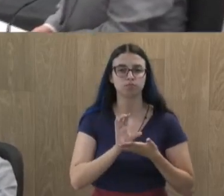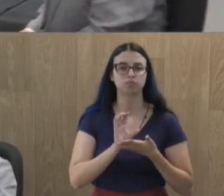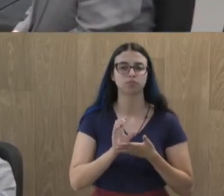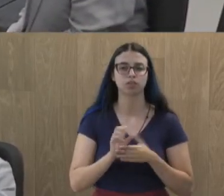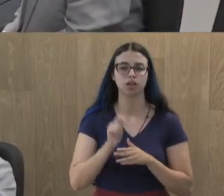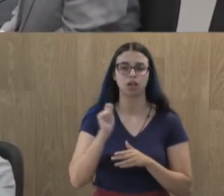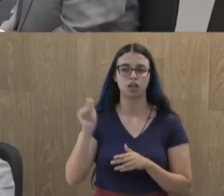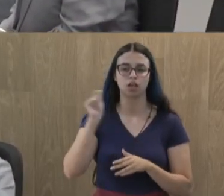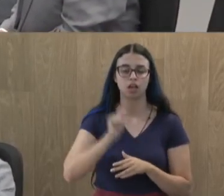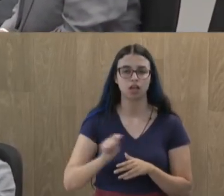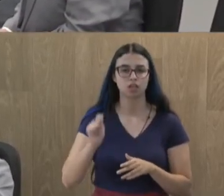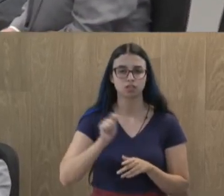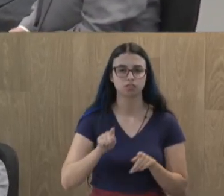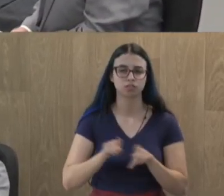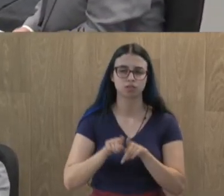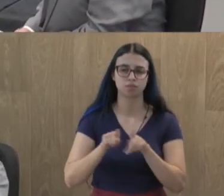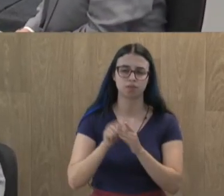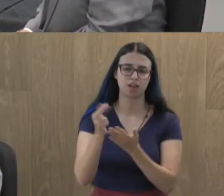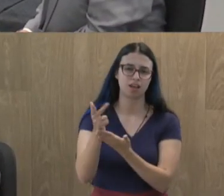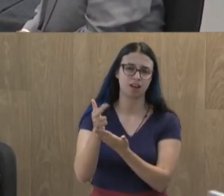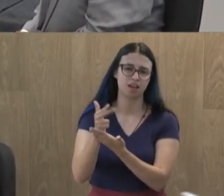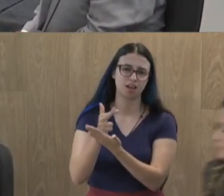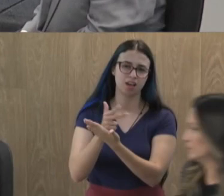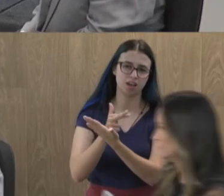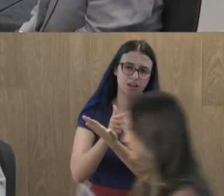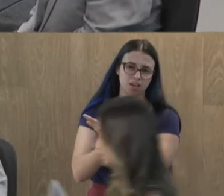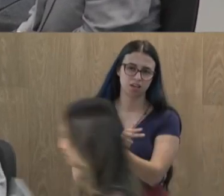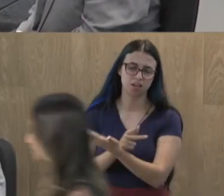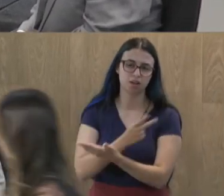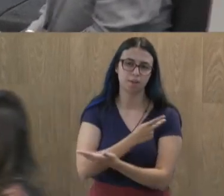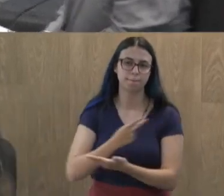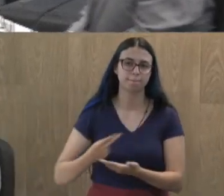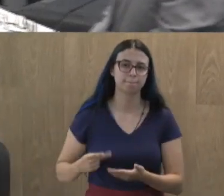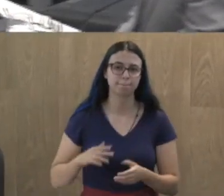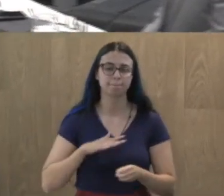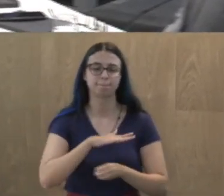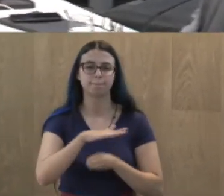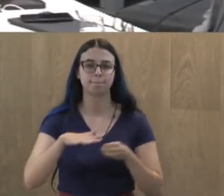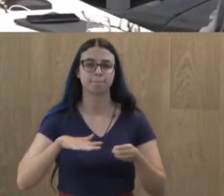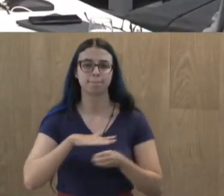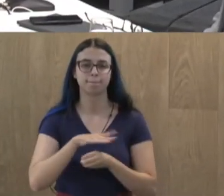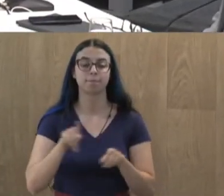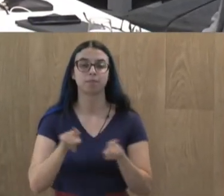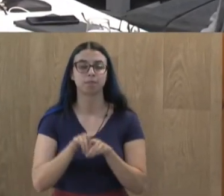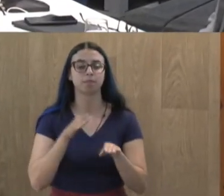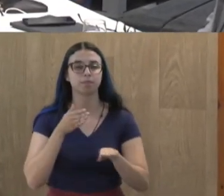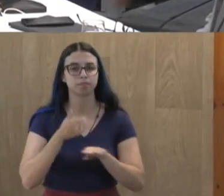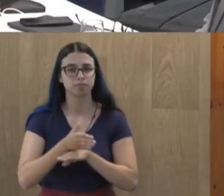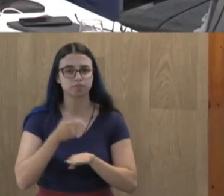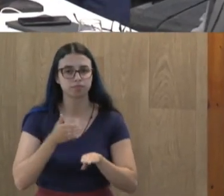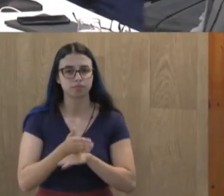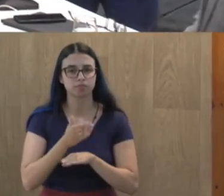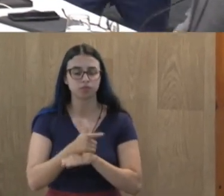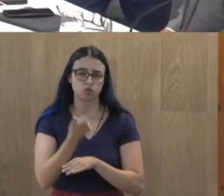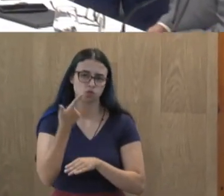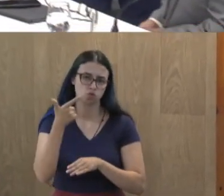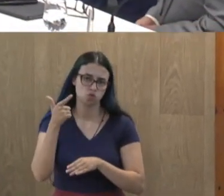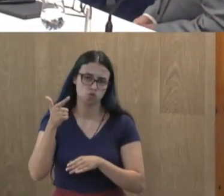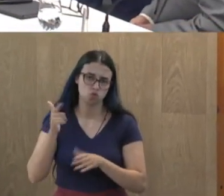Telecomunicações. Já foi presidente de bairro em gestões anteriores, participou ativamente de outras